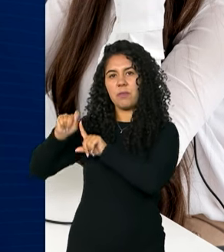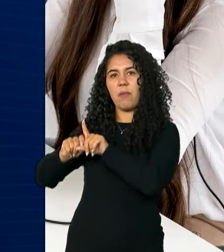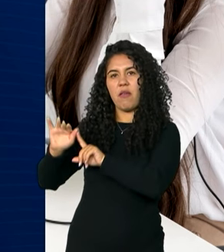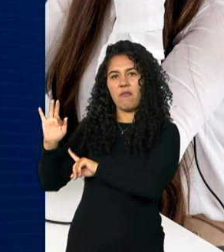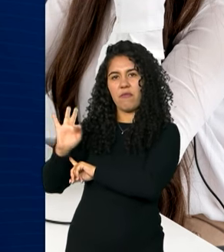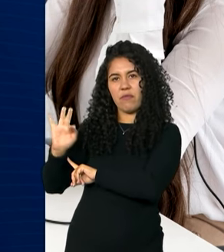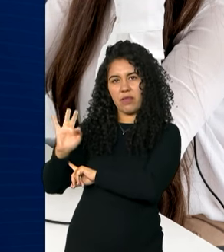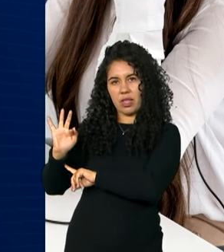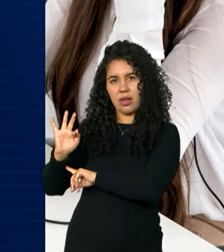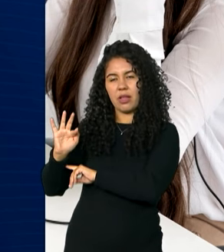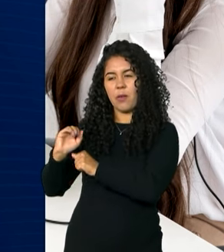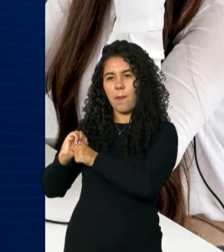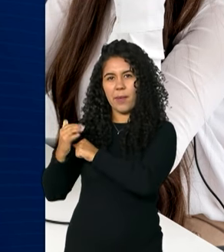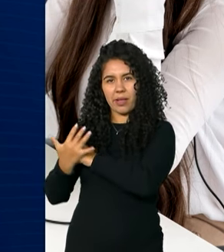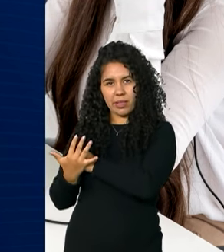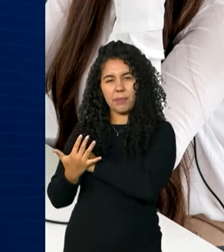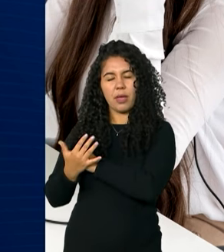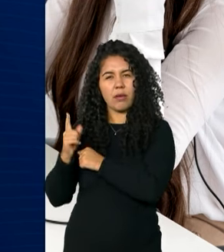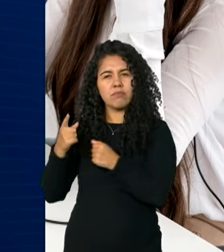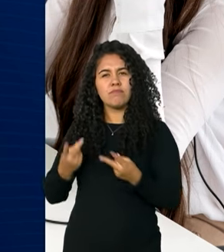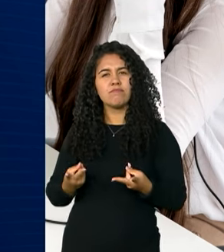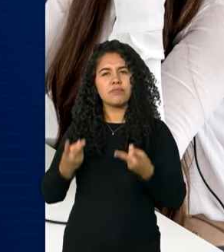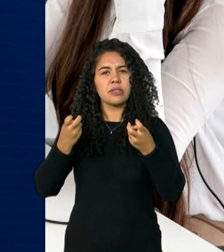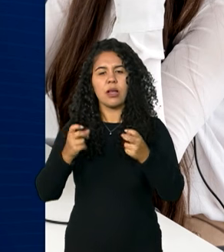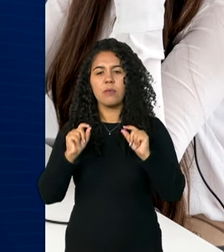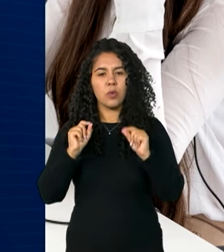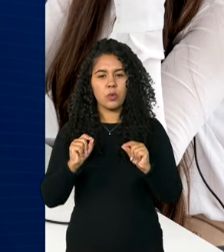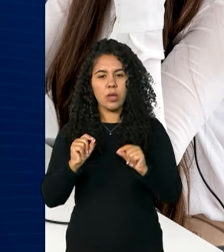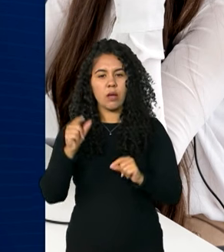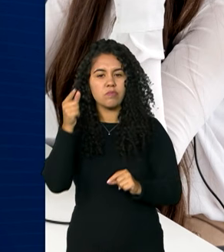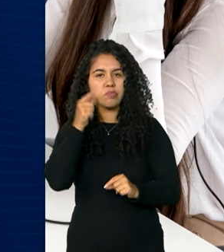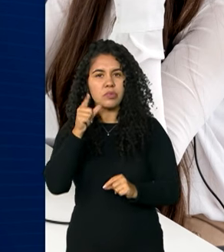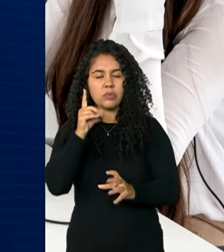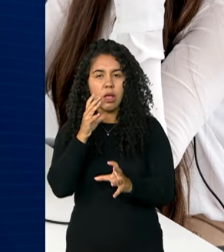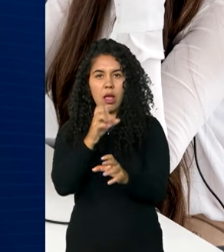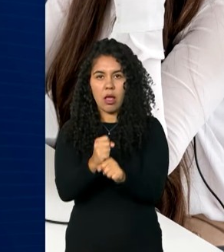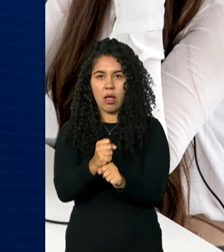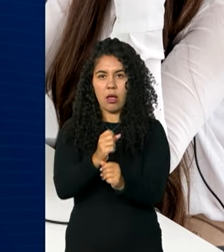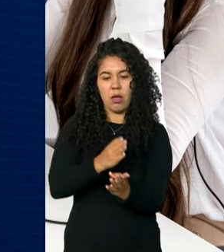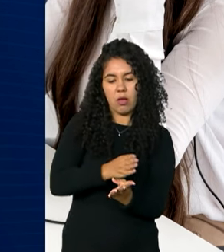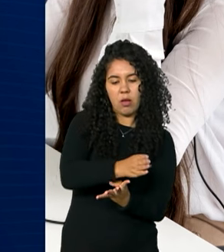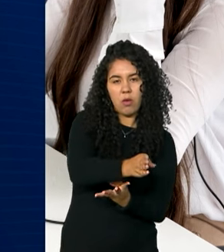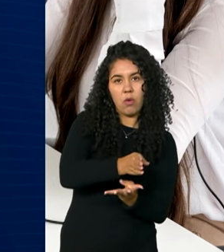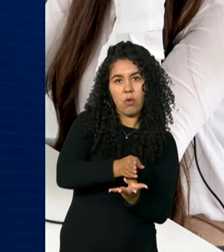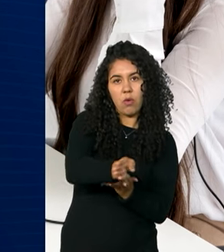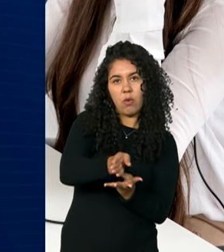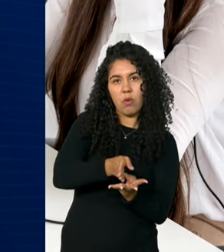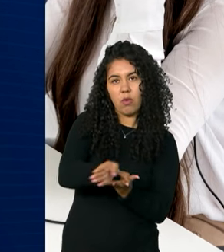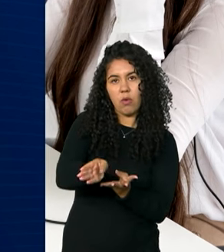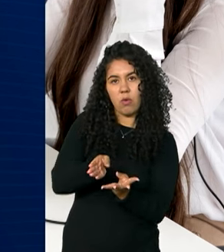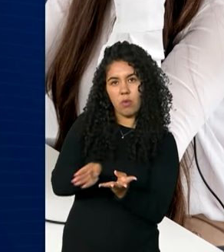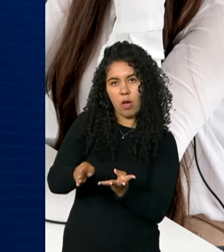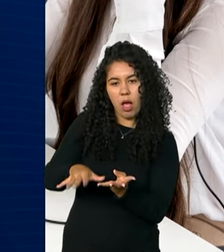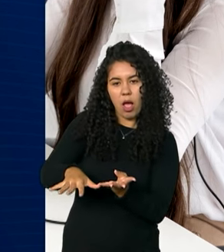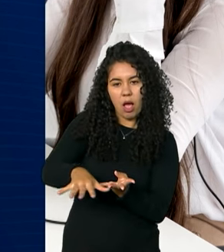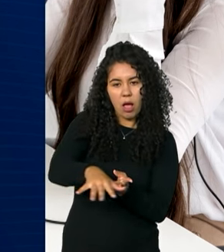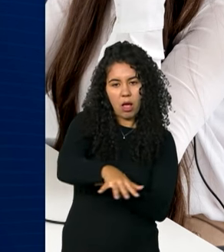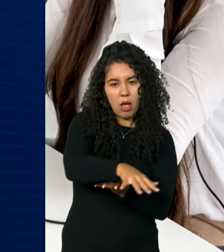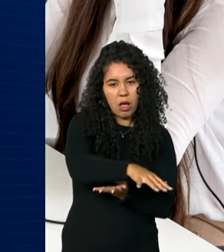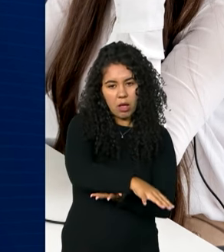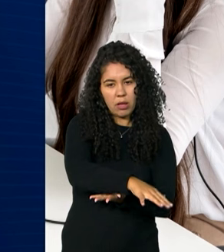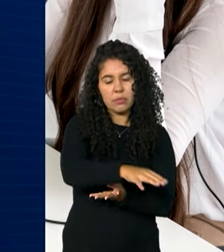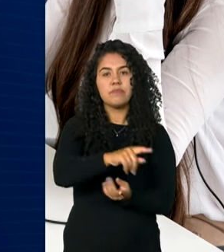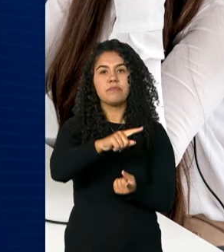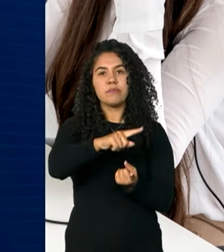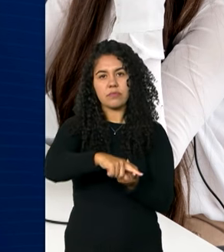reflete a expansão observada em quatro das cinco atividades econômicas investigadas, com destaque